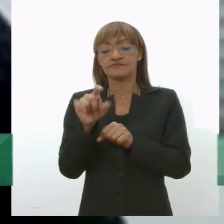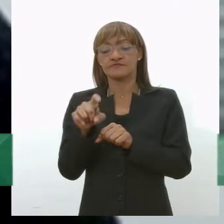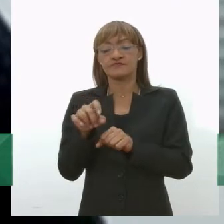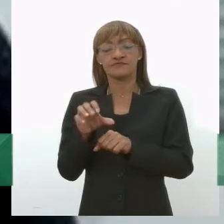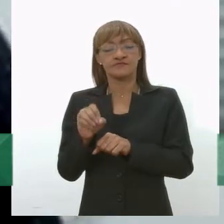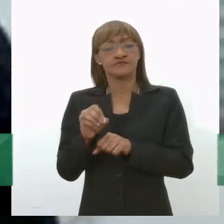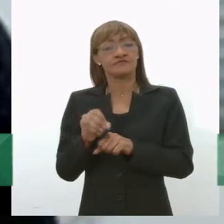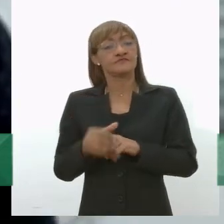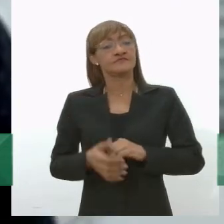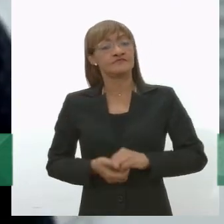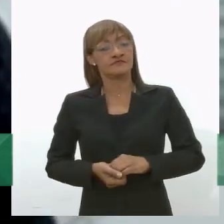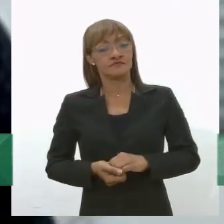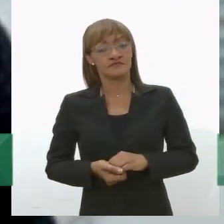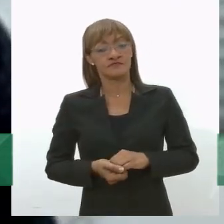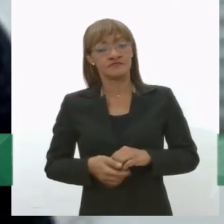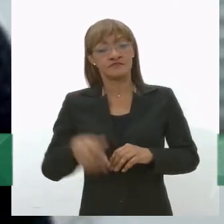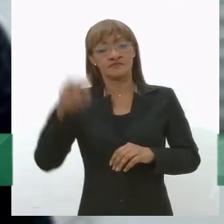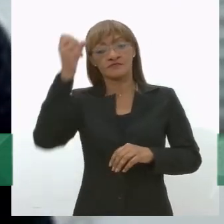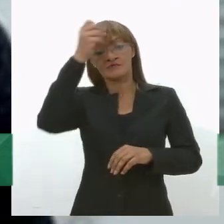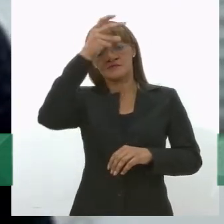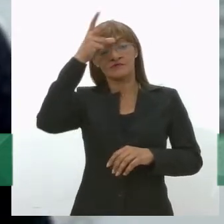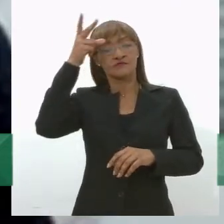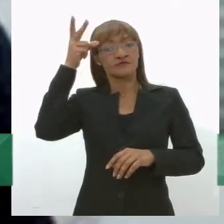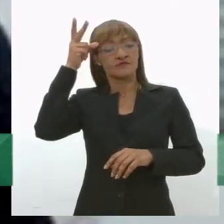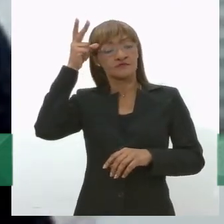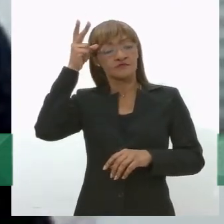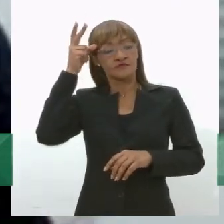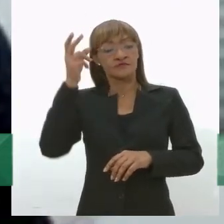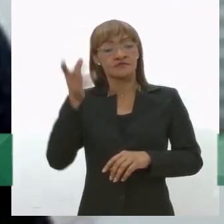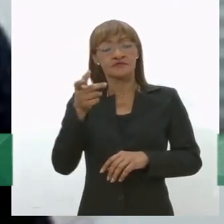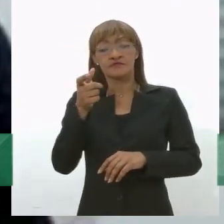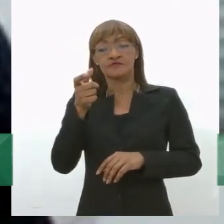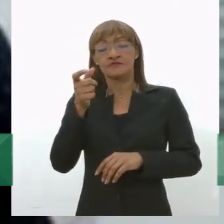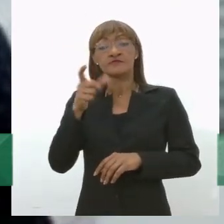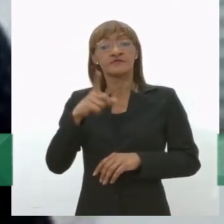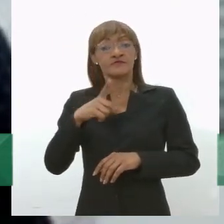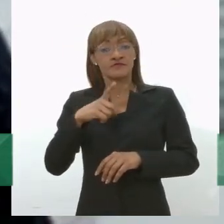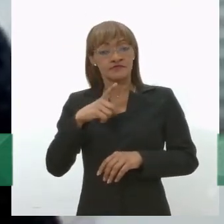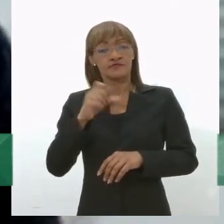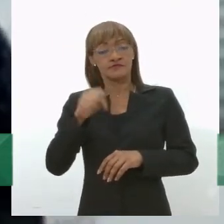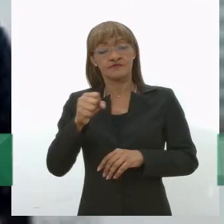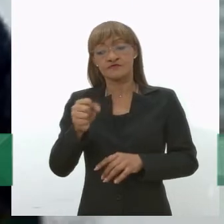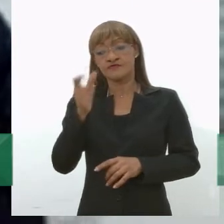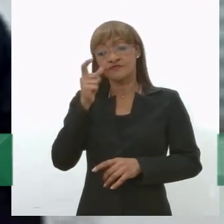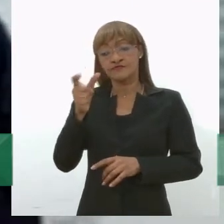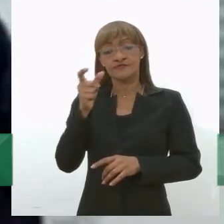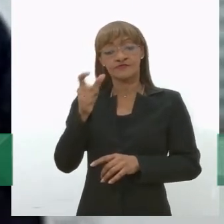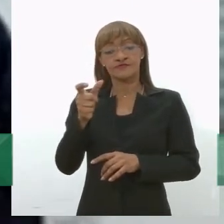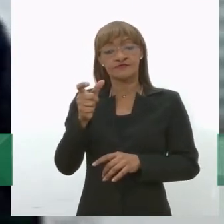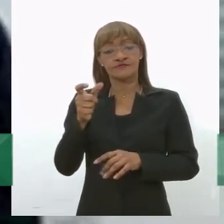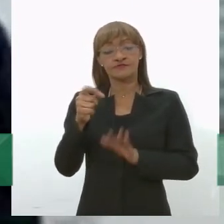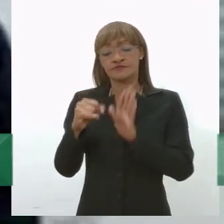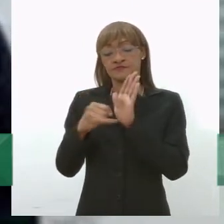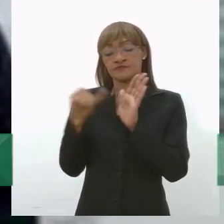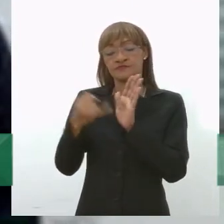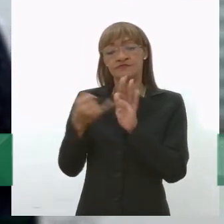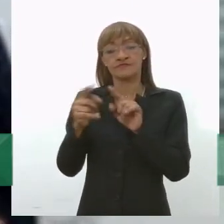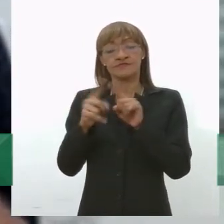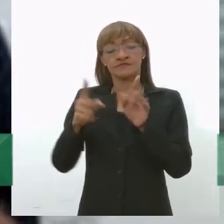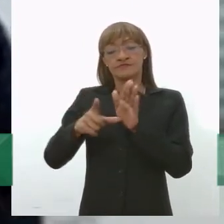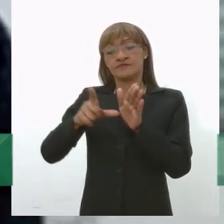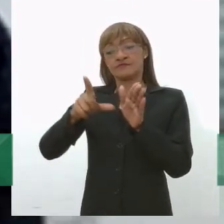a Prefeitura tem todo o interesse de realizar essa contratação, mas tudo precisa que toda a parte